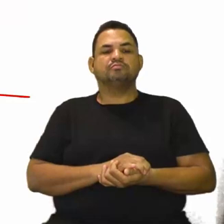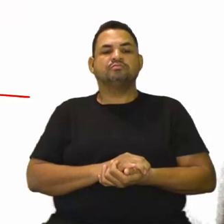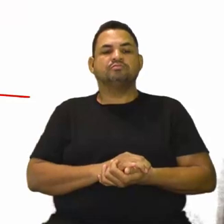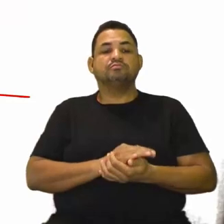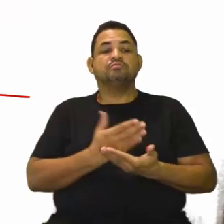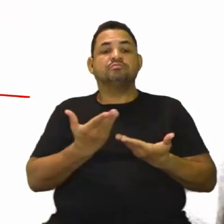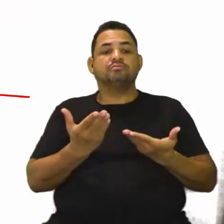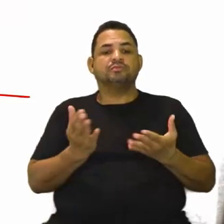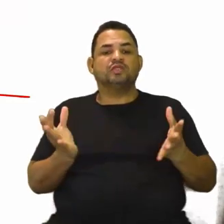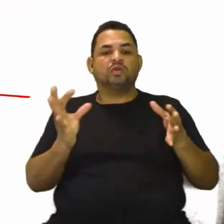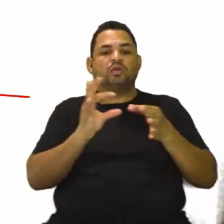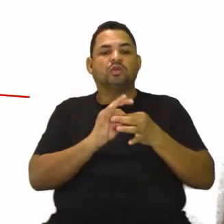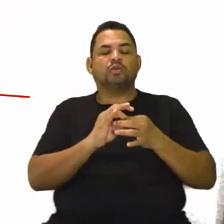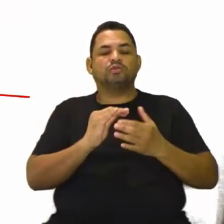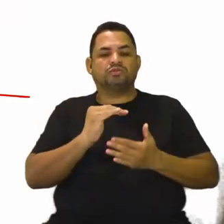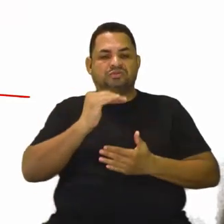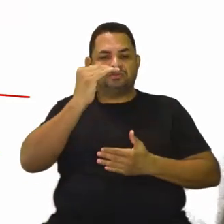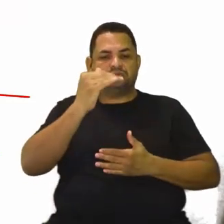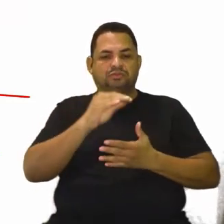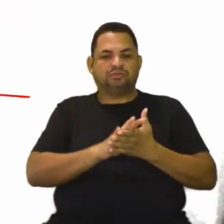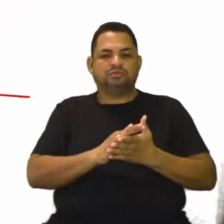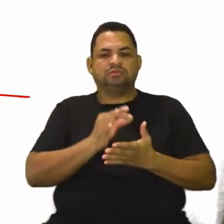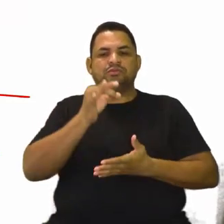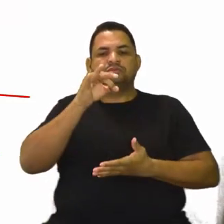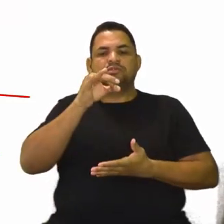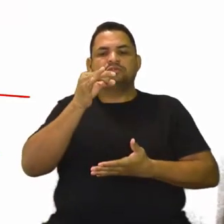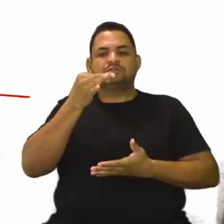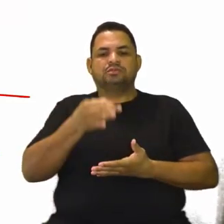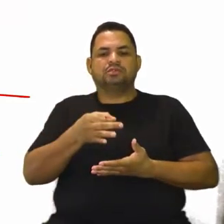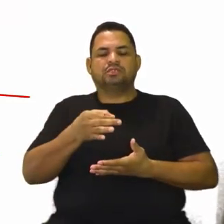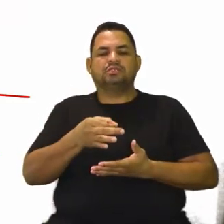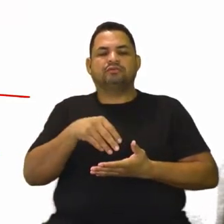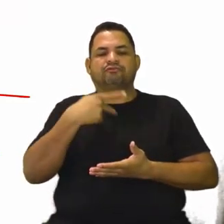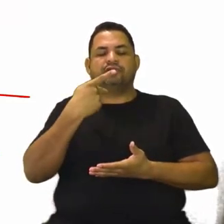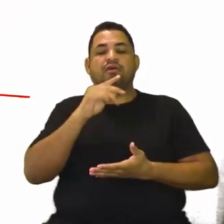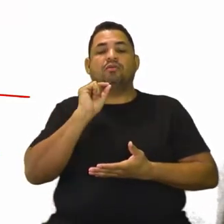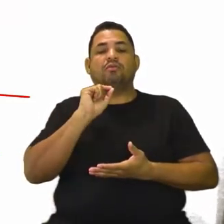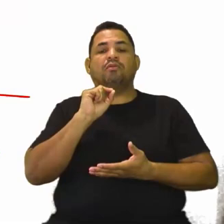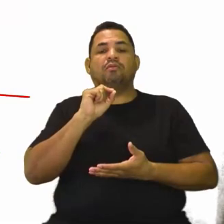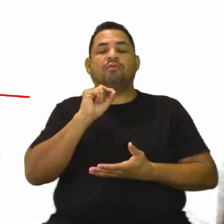Sobre o contexto mencionado acima, é correto afirmar que...